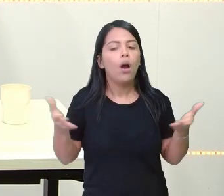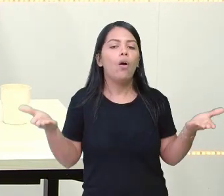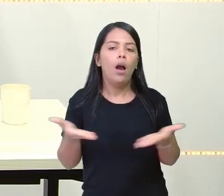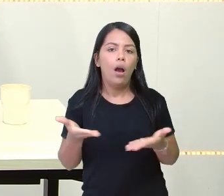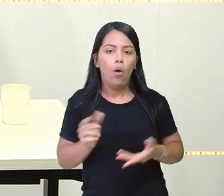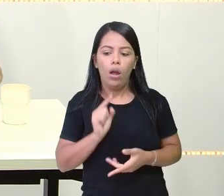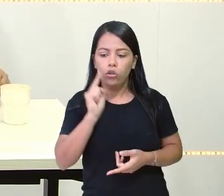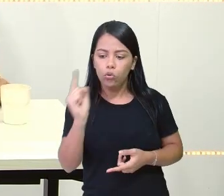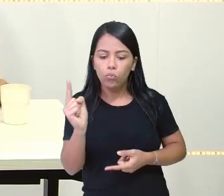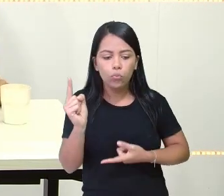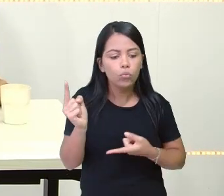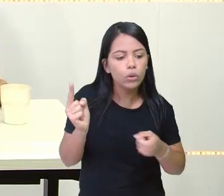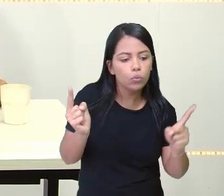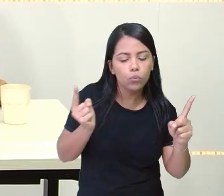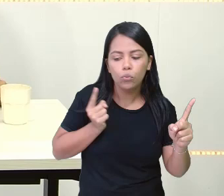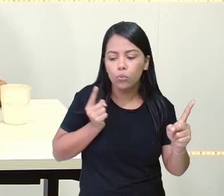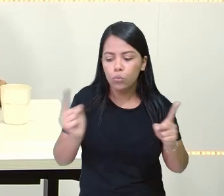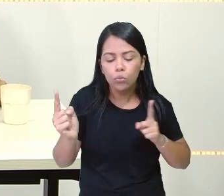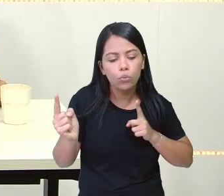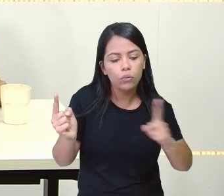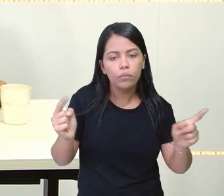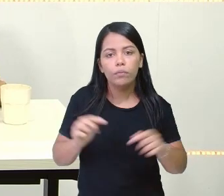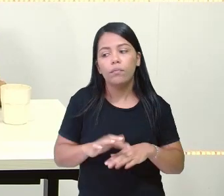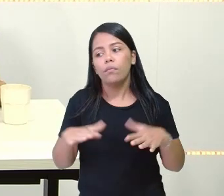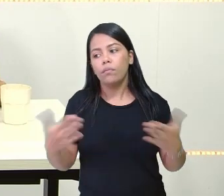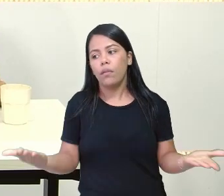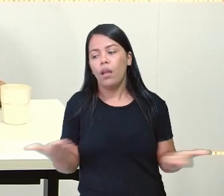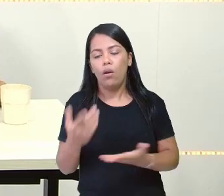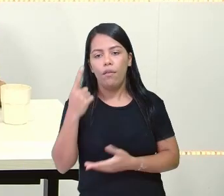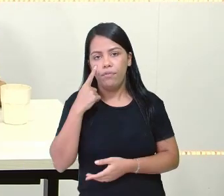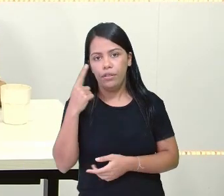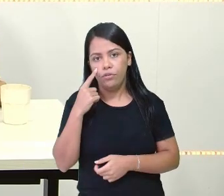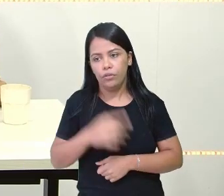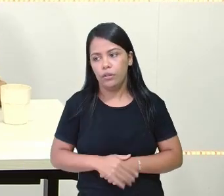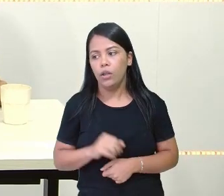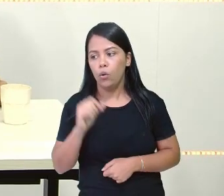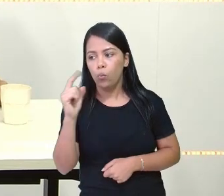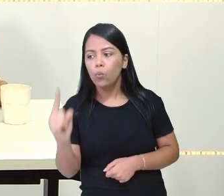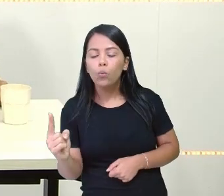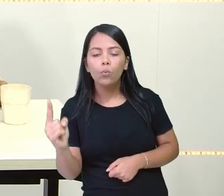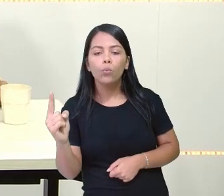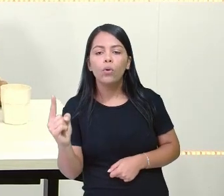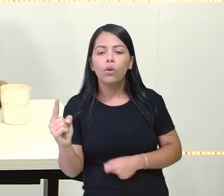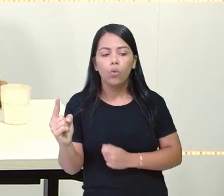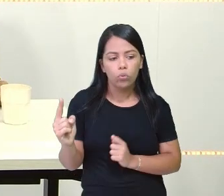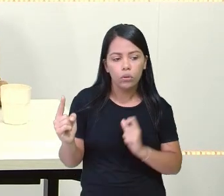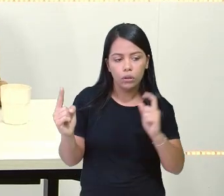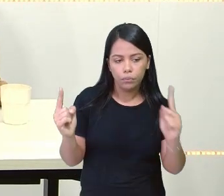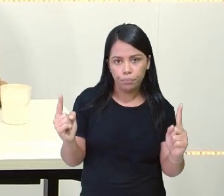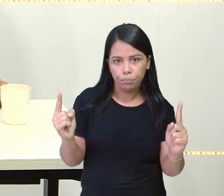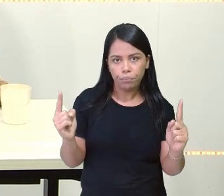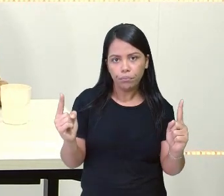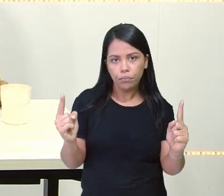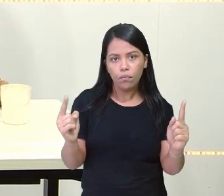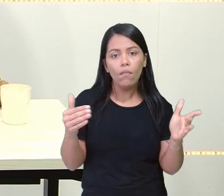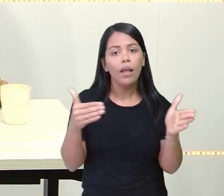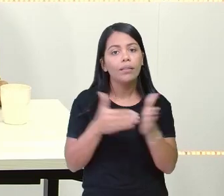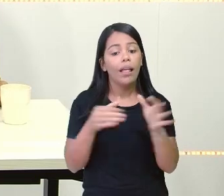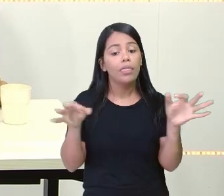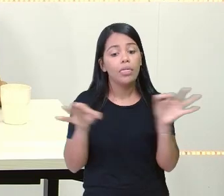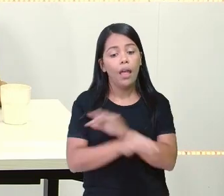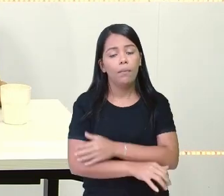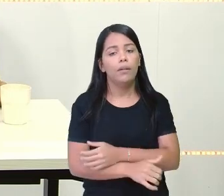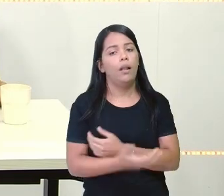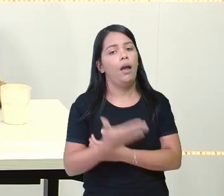um em um para colocar aqui no copo. Então, eu vou colocar um aqui, outro aqui. Até acabar a minha